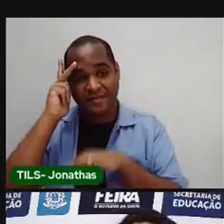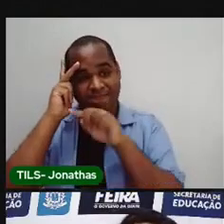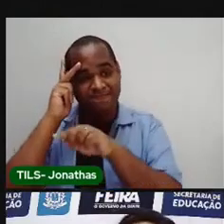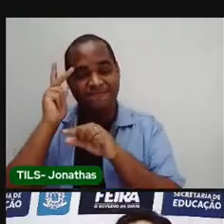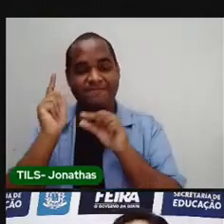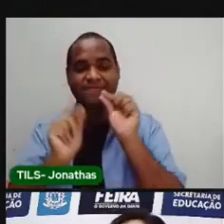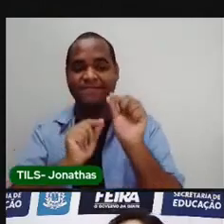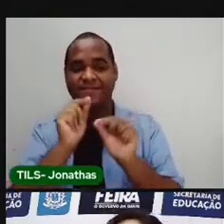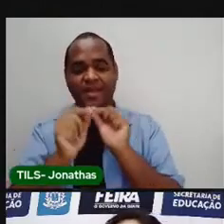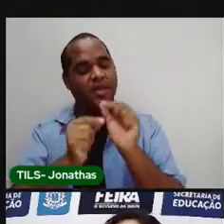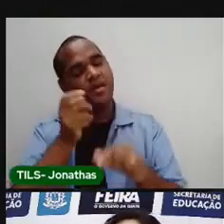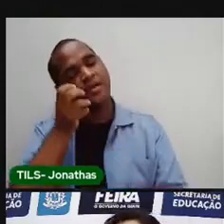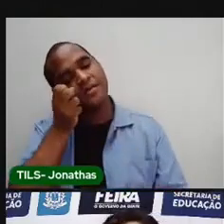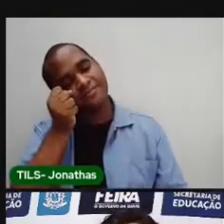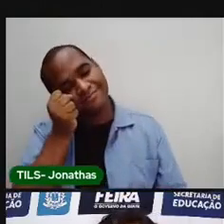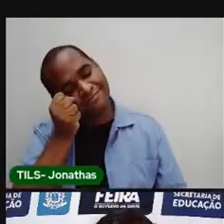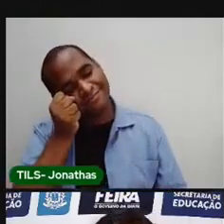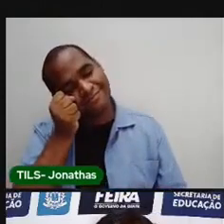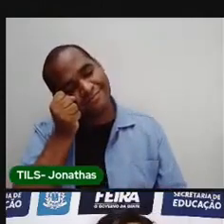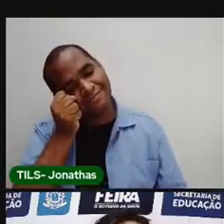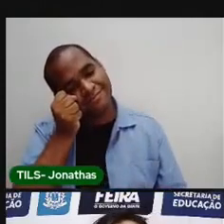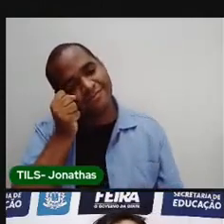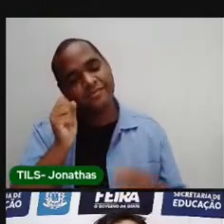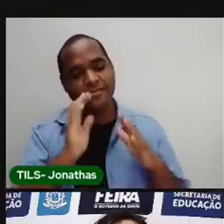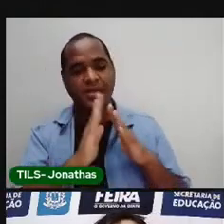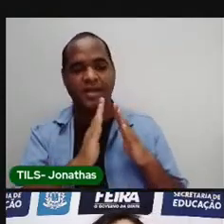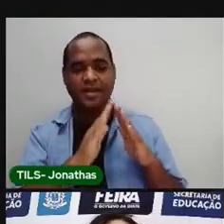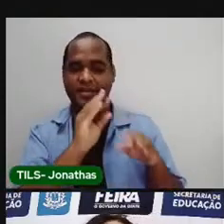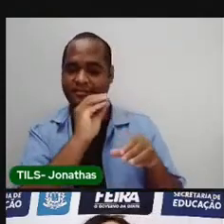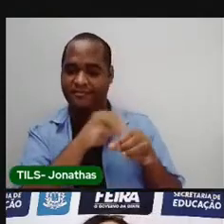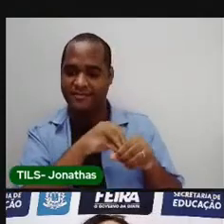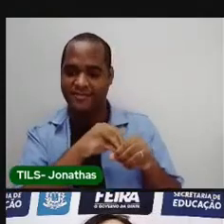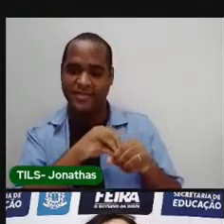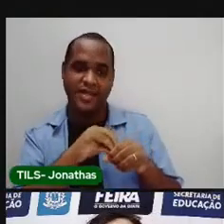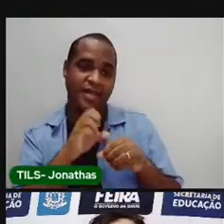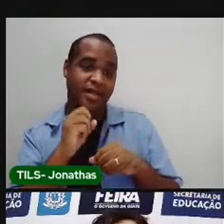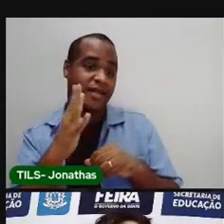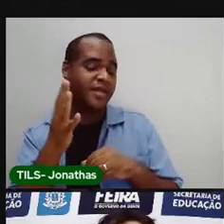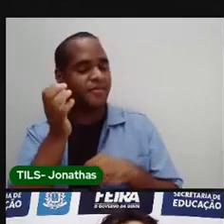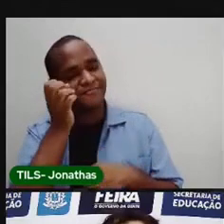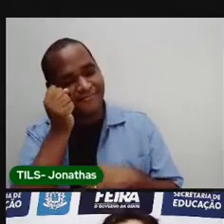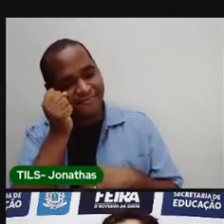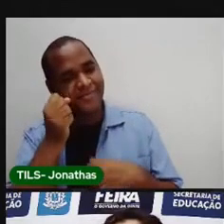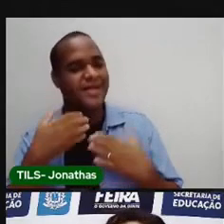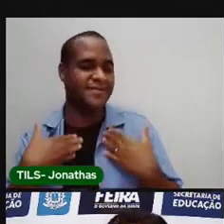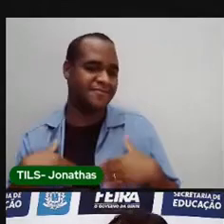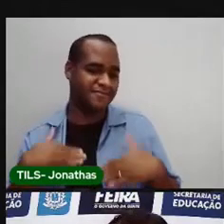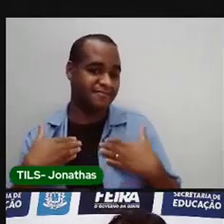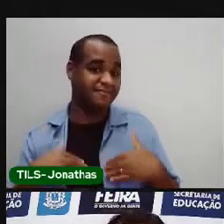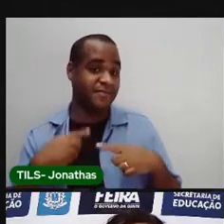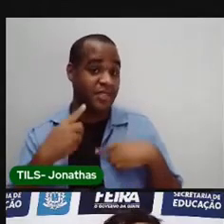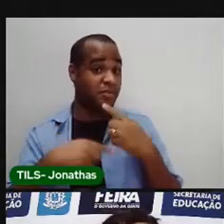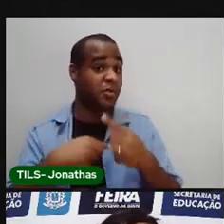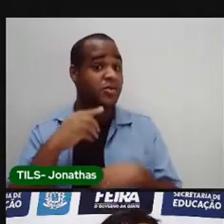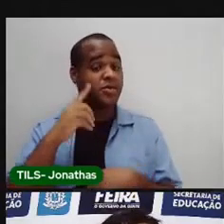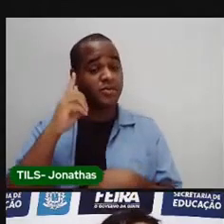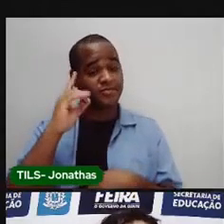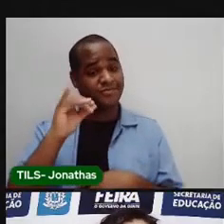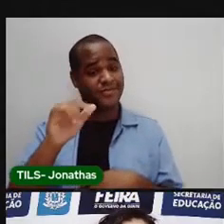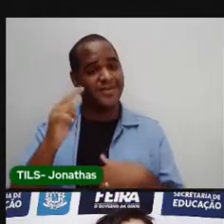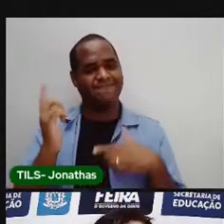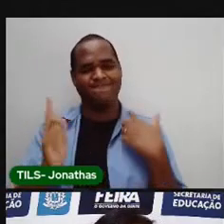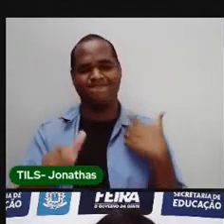descansam, ficam em casa e vão descansar depois de um dia